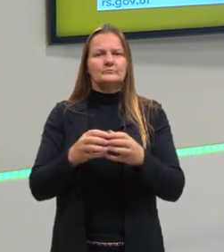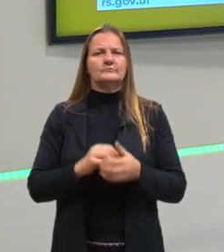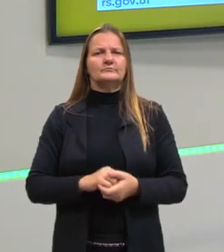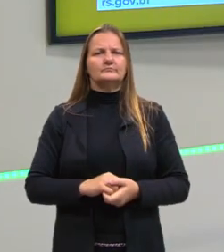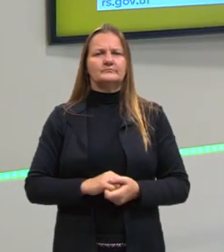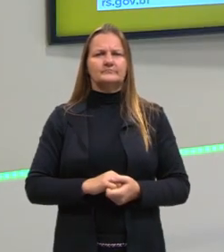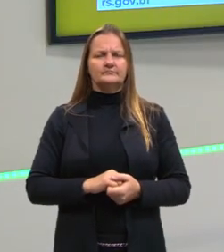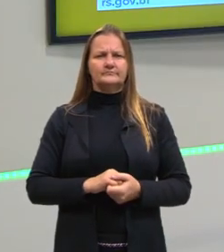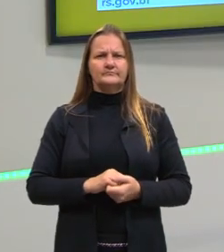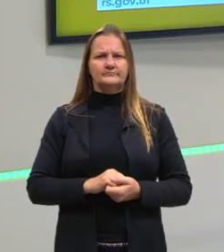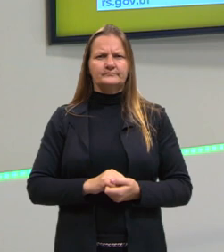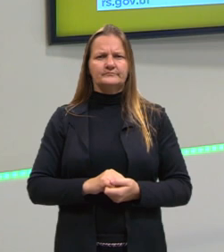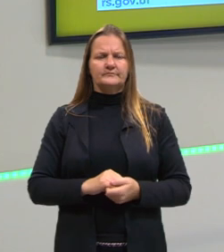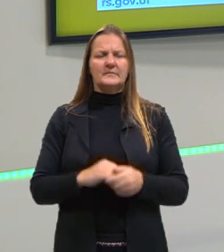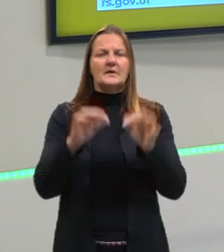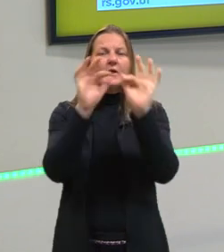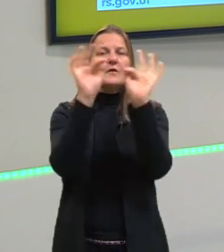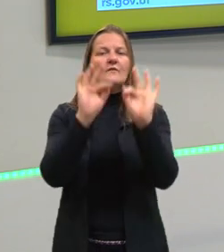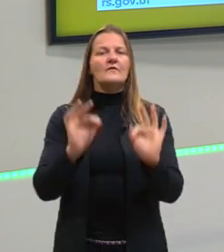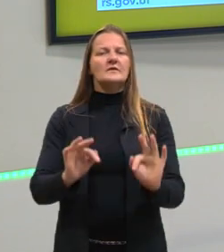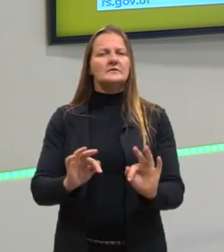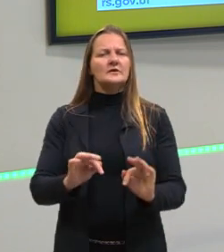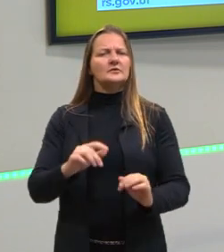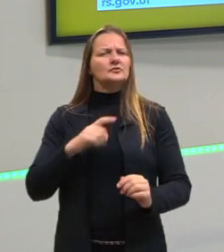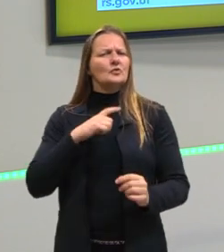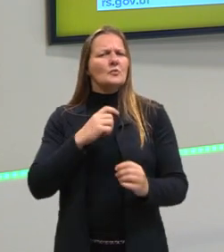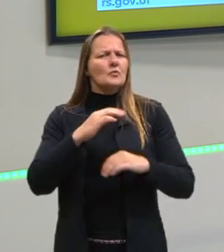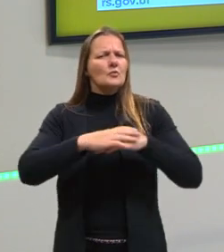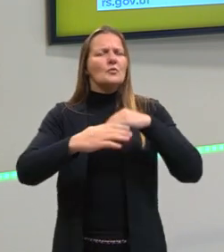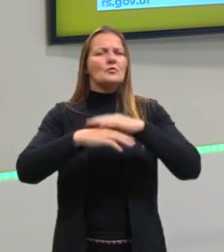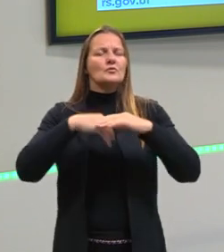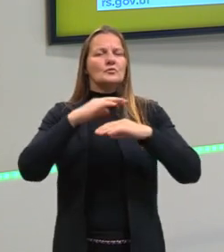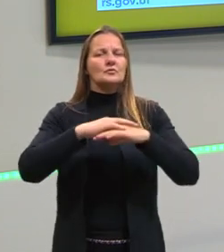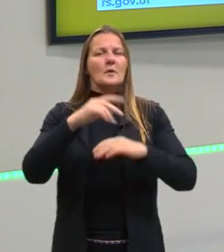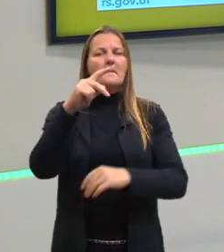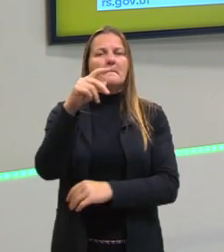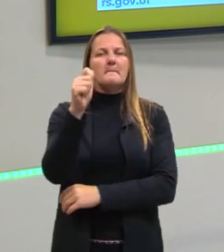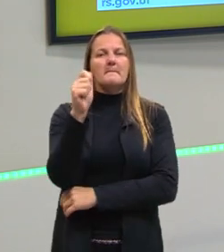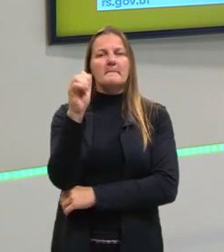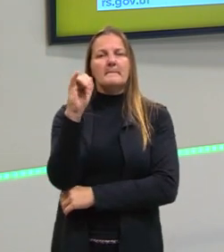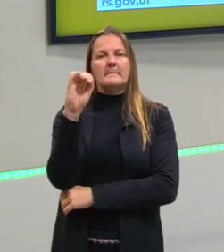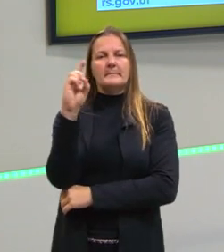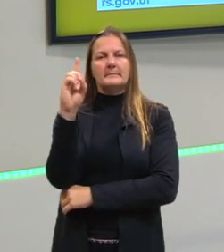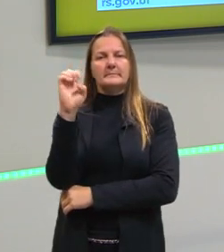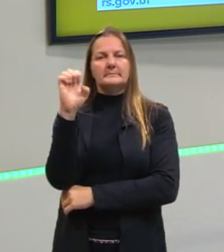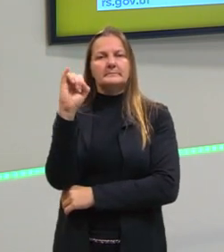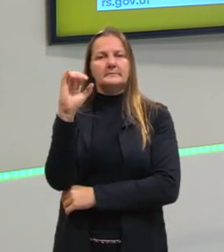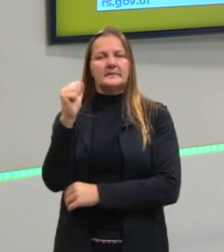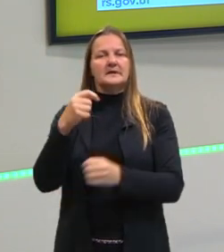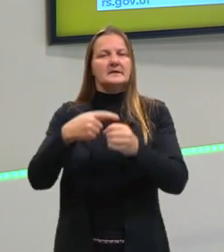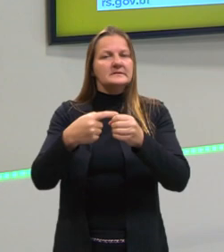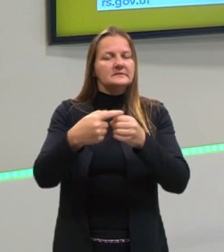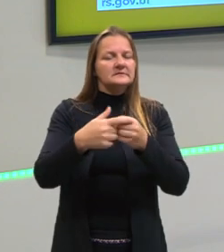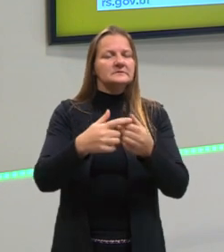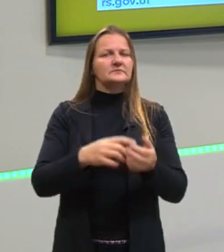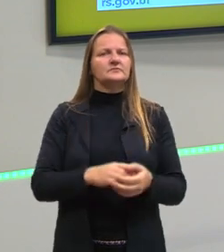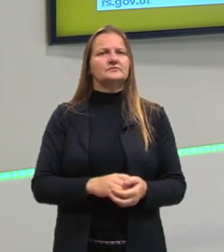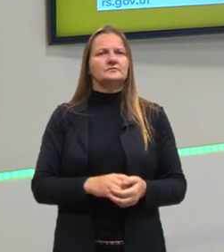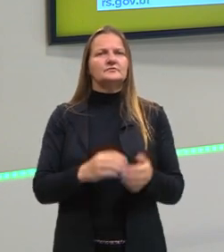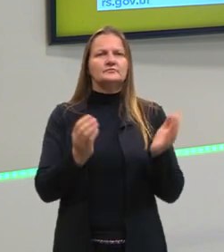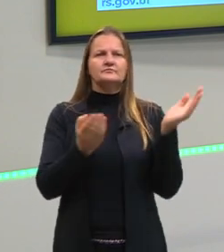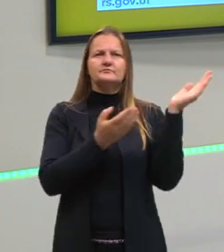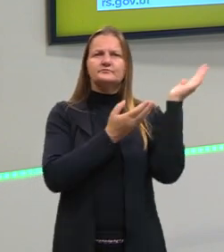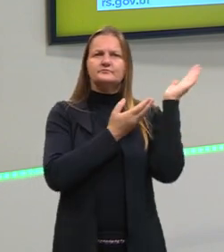lembra? Da construção, da felicidade e os outros elementos no coletivo, na cidade. Olha só,